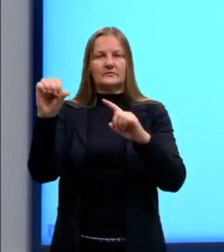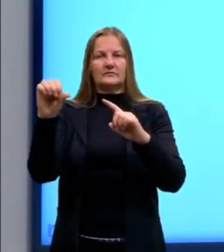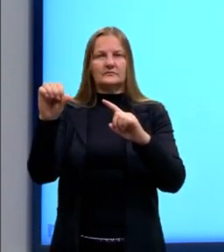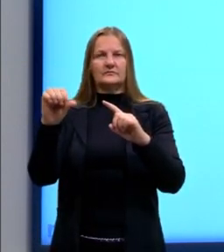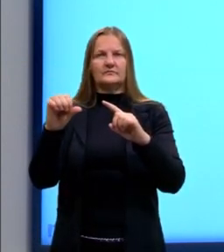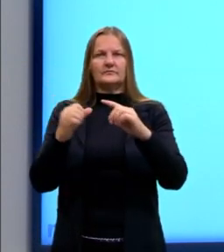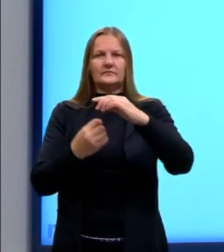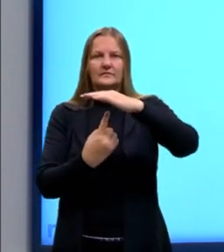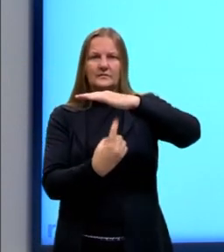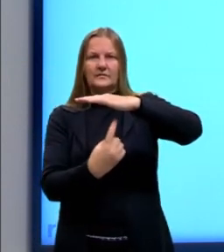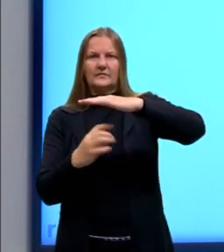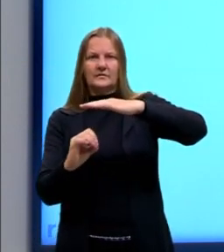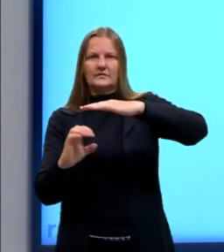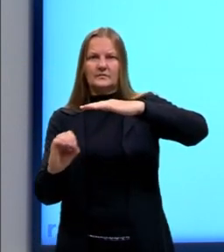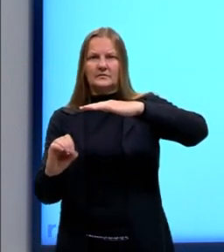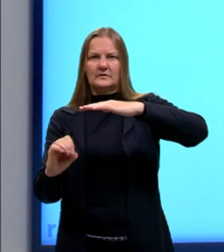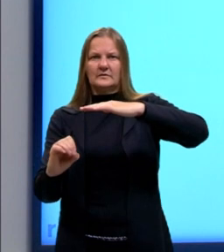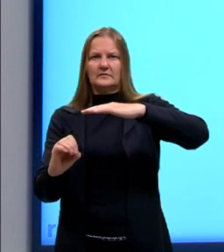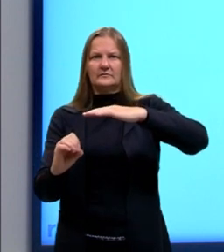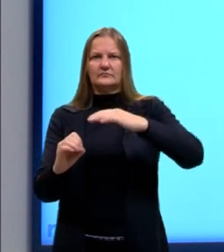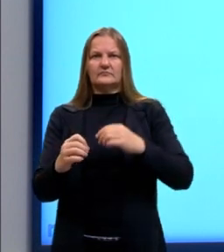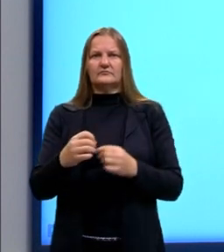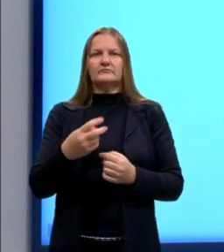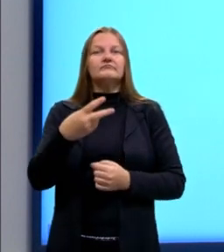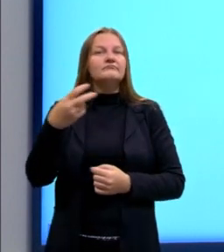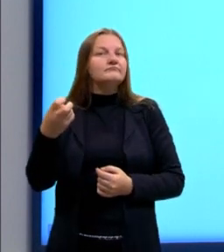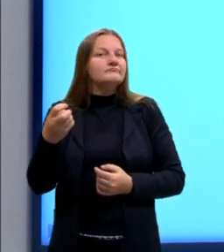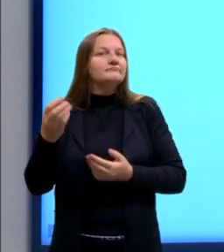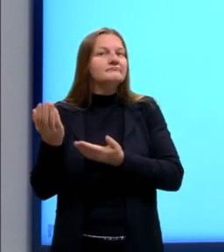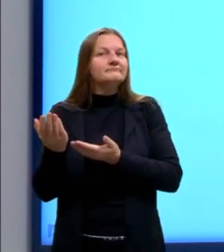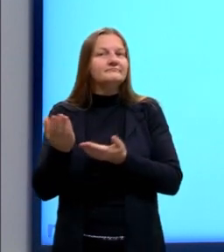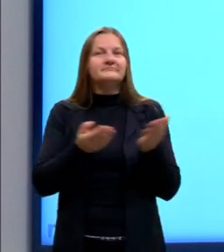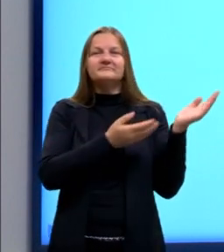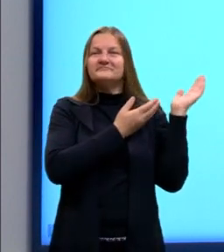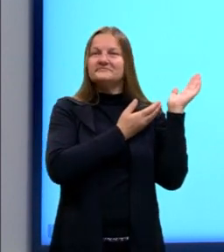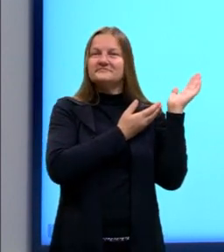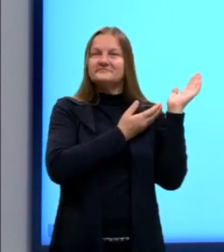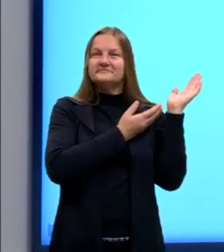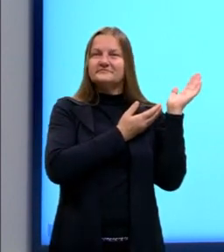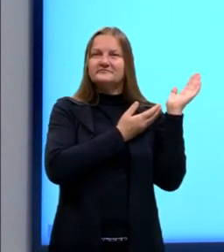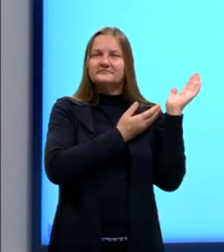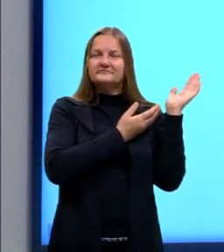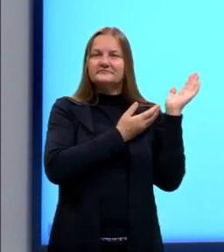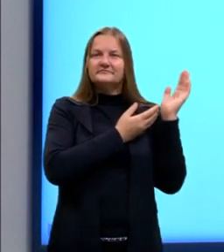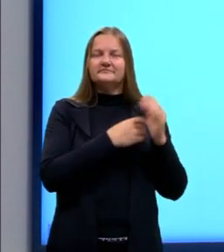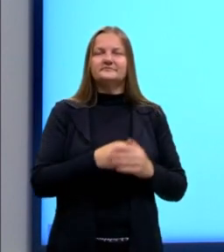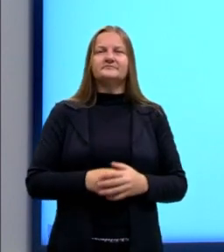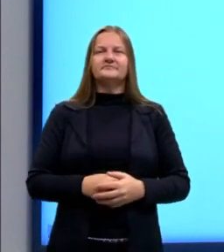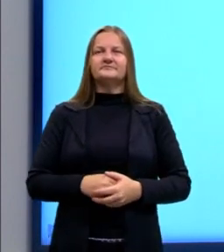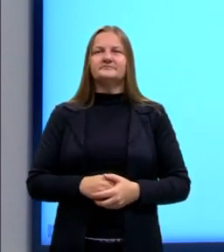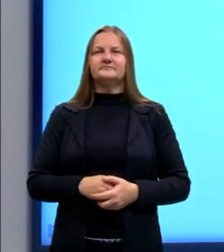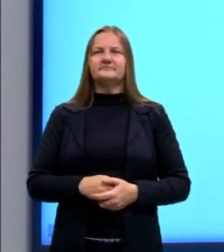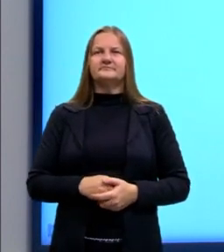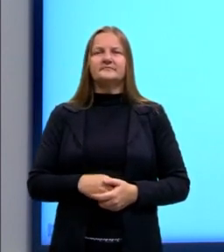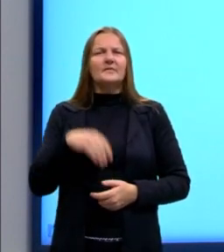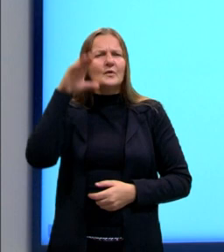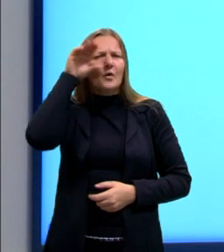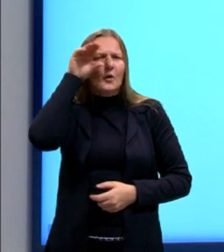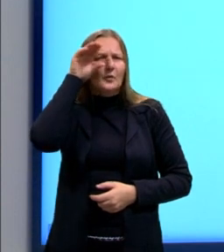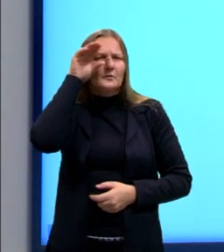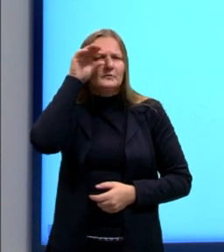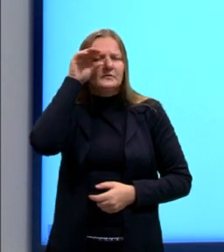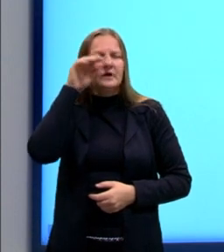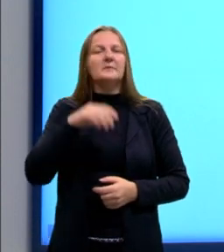E mantemos o denominador 100. Aqui eu resolvi essa multiplicação. Observem que eu